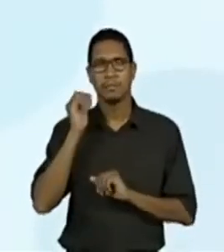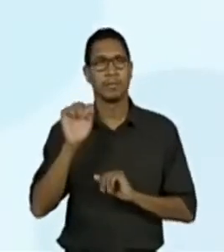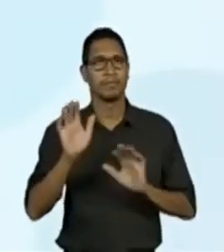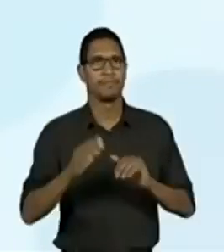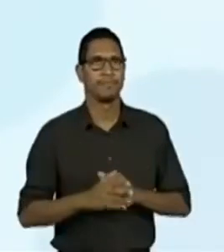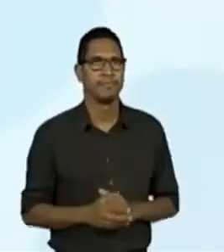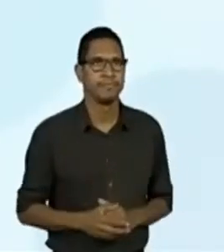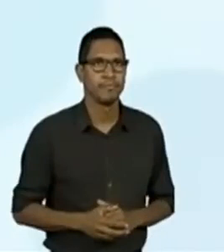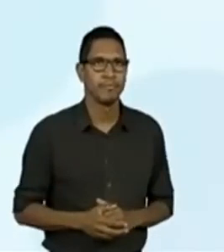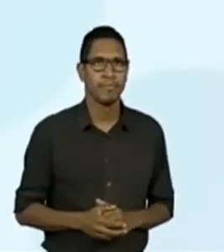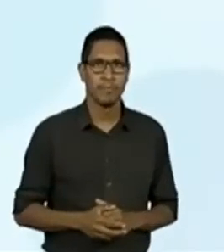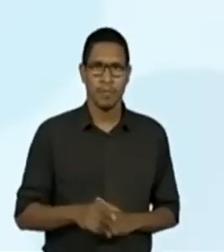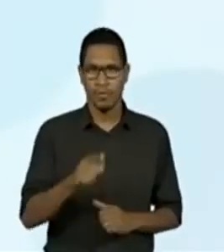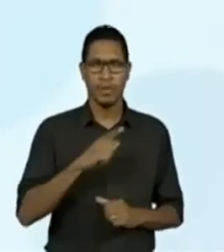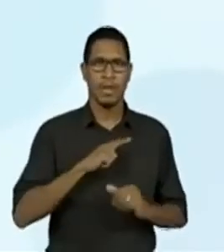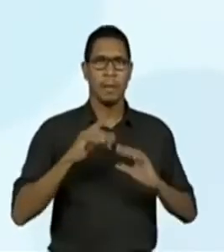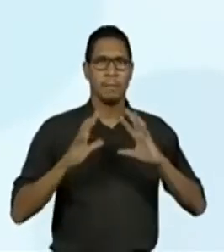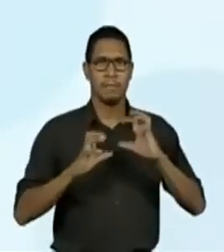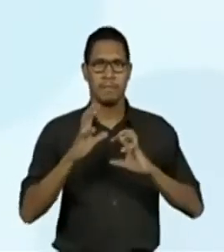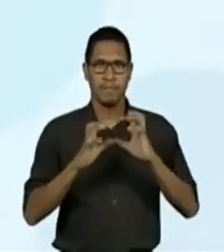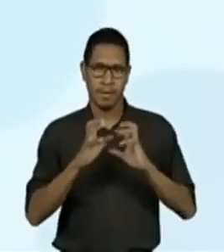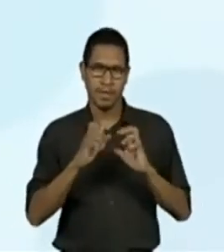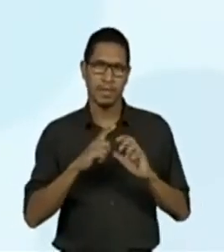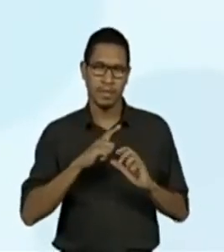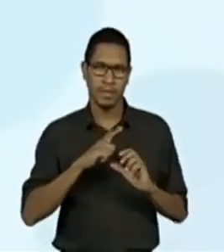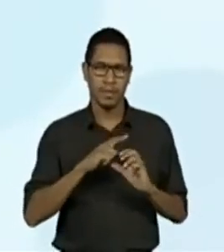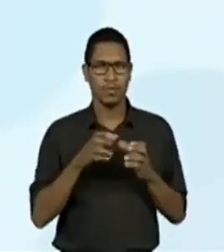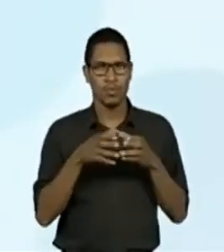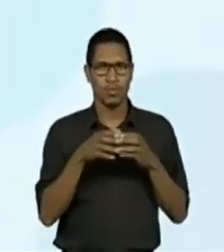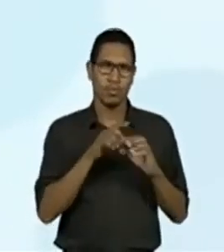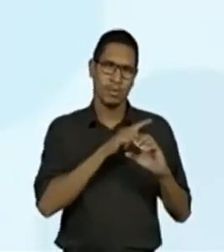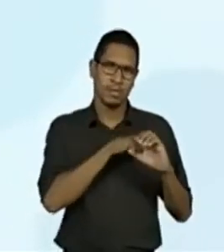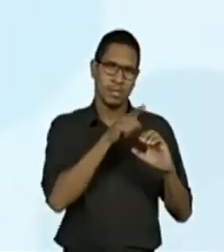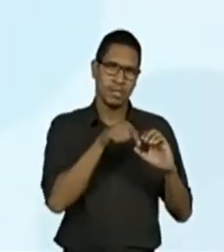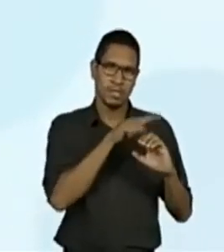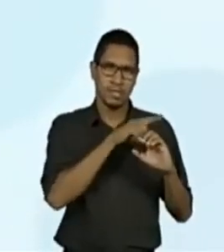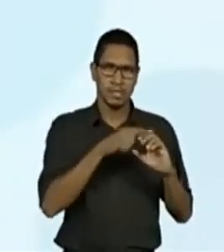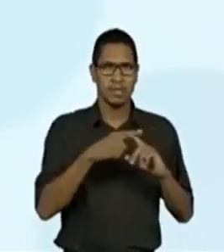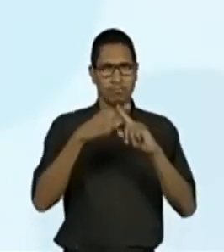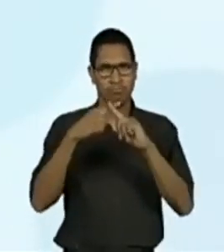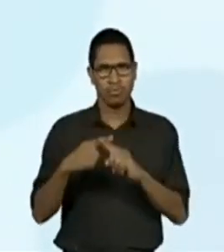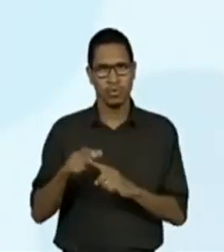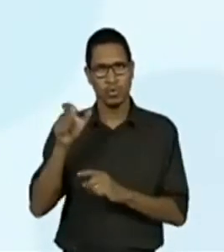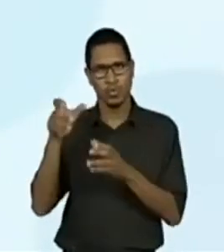Briga dos cientistas contra os ufólogos.